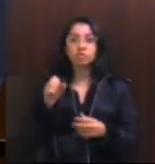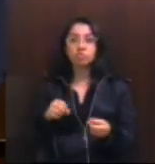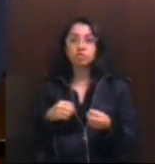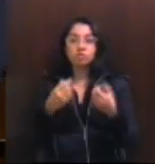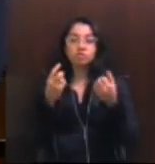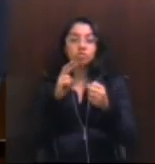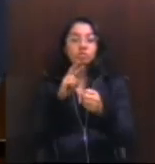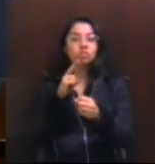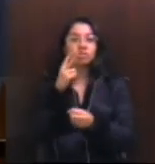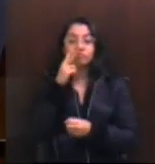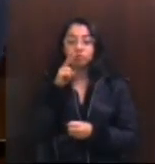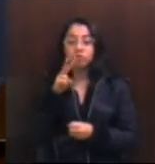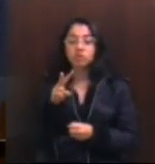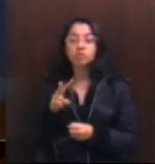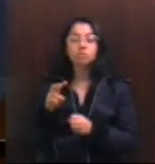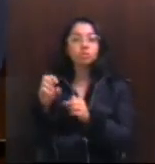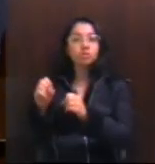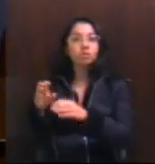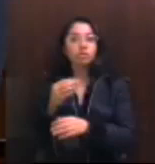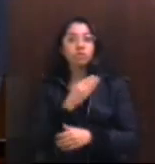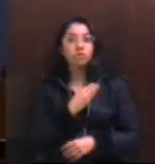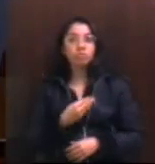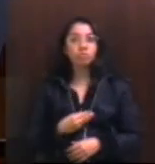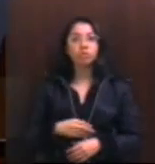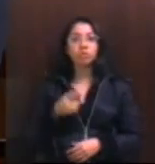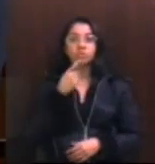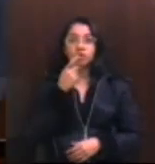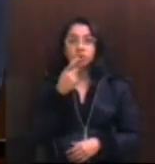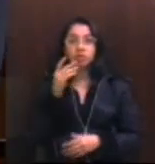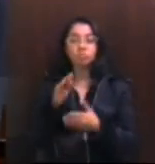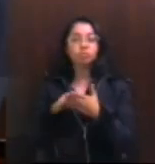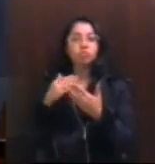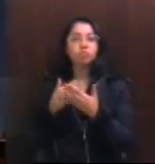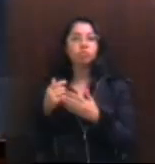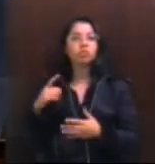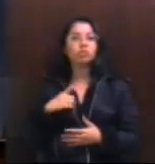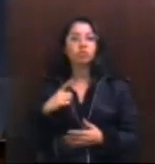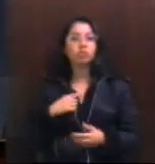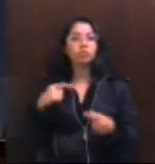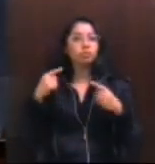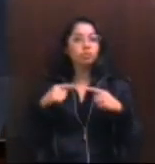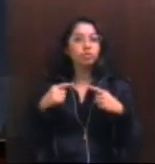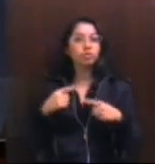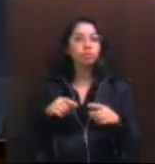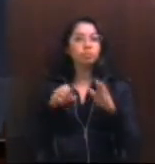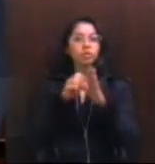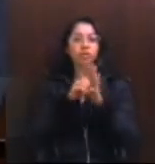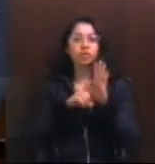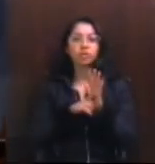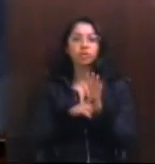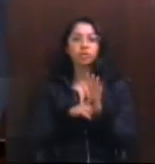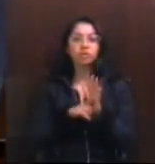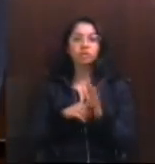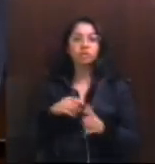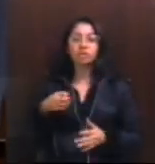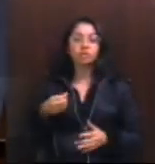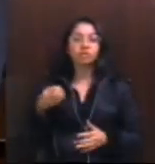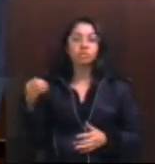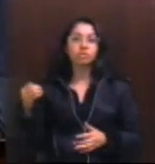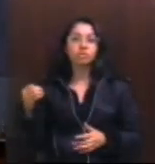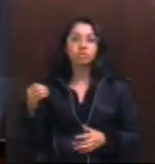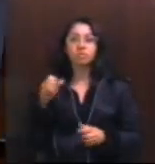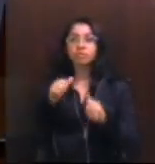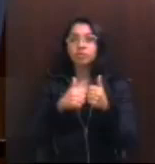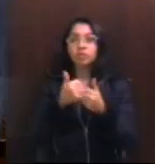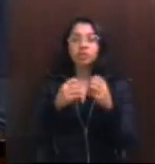tratamos da educação pública e quando nós dizemos que os estudantes têm a mesma luta dos estudantes da década de 60, educação pública com qualidade